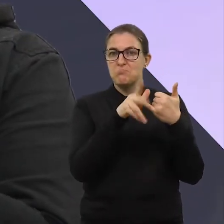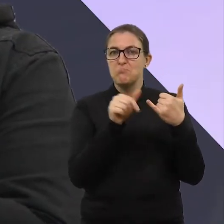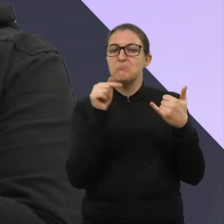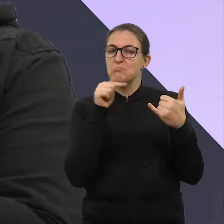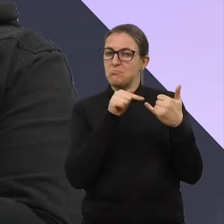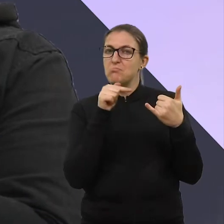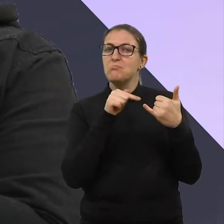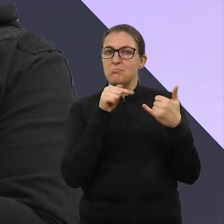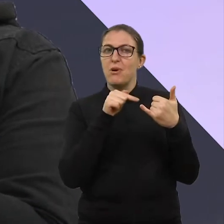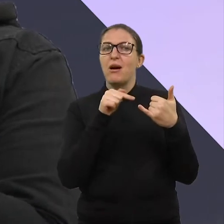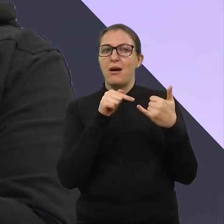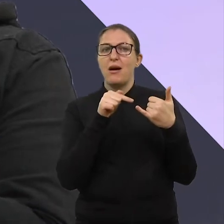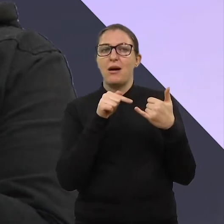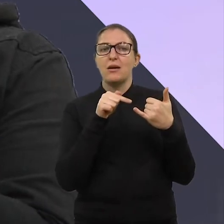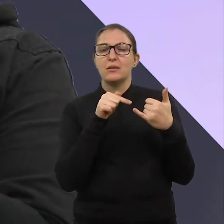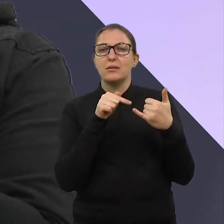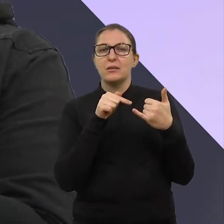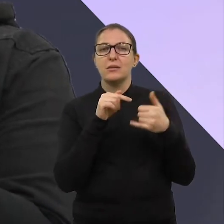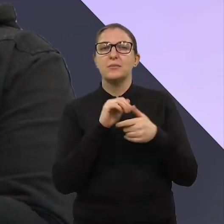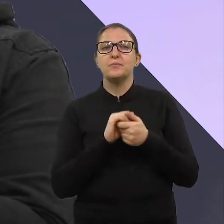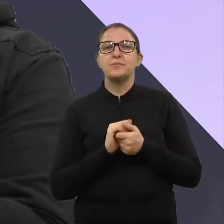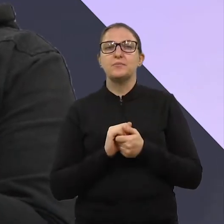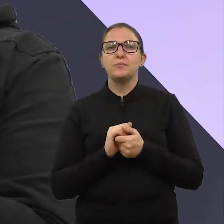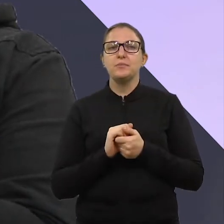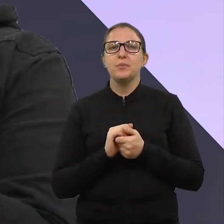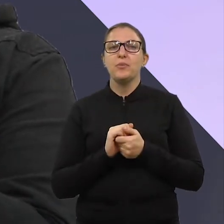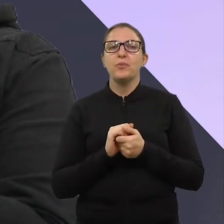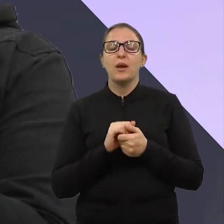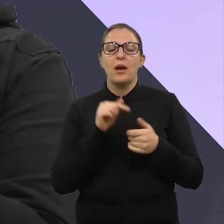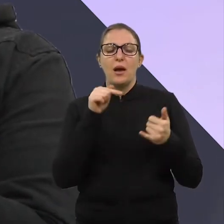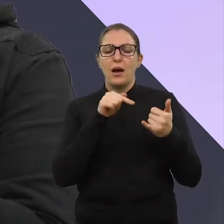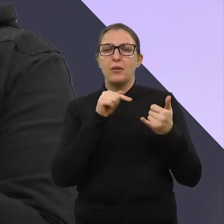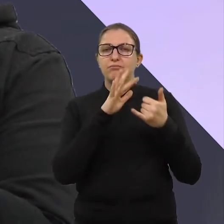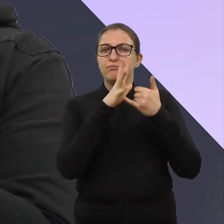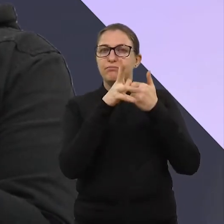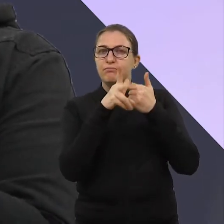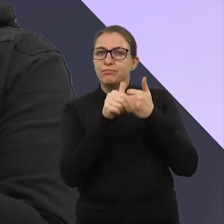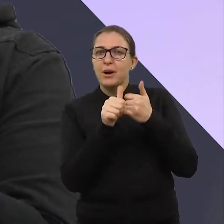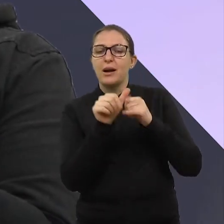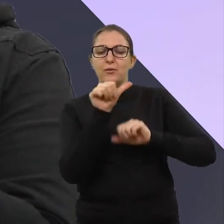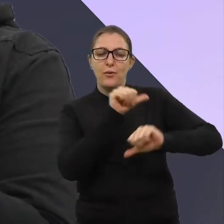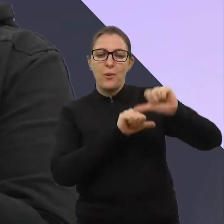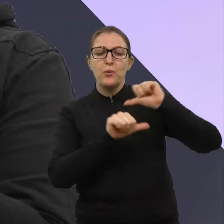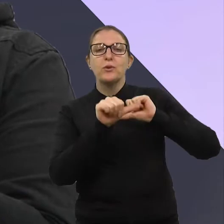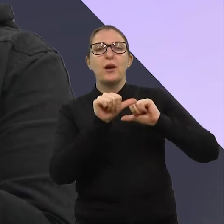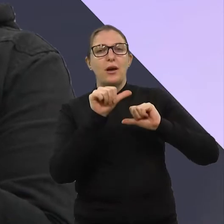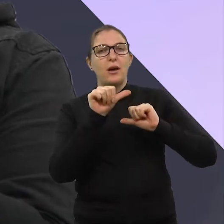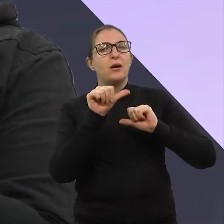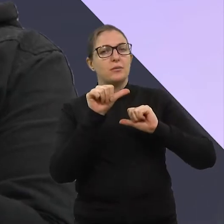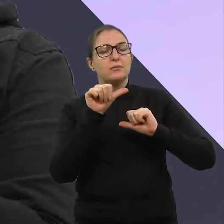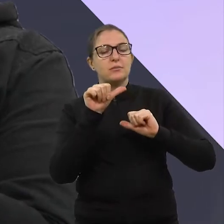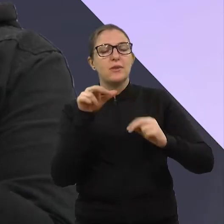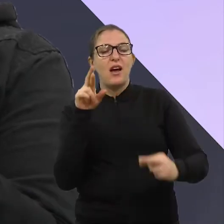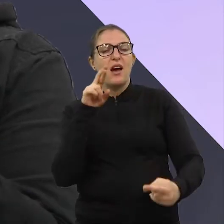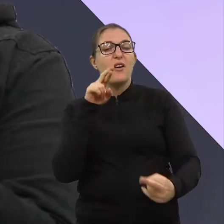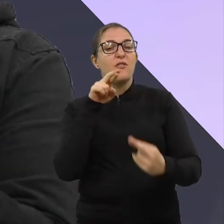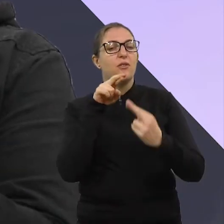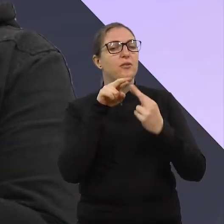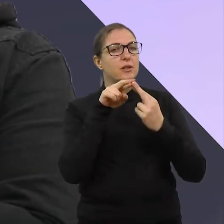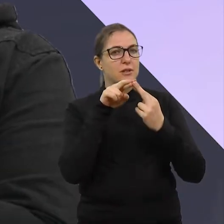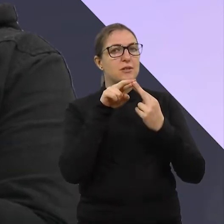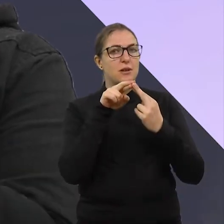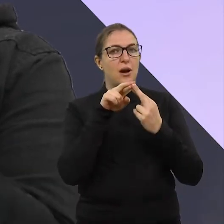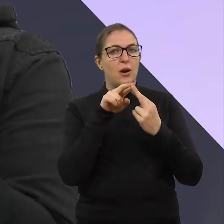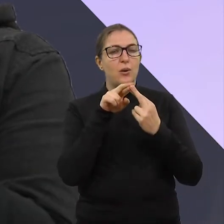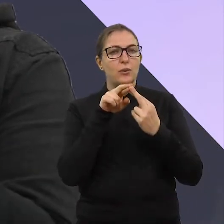sem dúvida nenhuma, o Parque Longins vai se transformar num referencial. Não só no Natal, como o ano inteiro, mas a gente quer no Natal criar esse